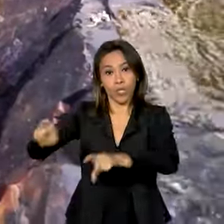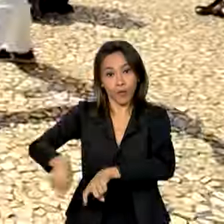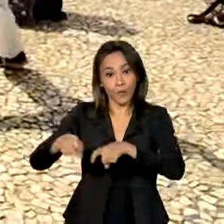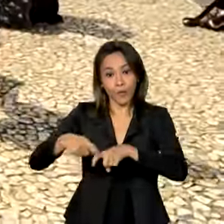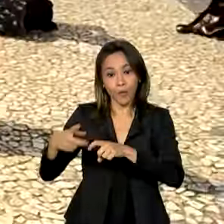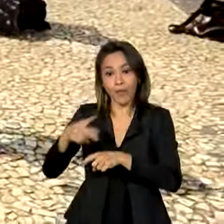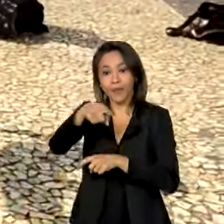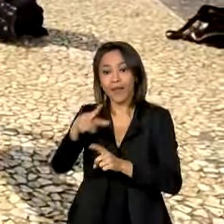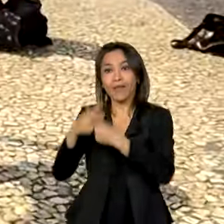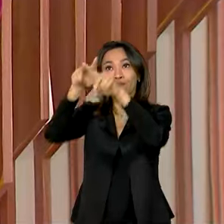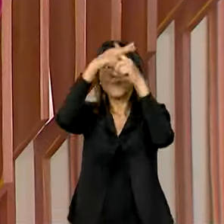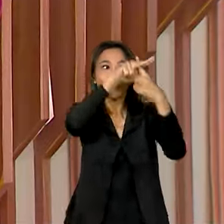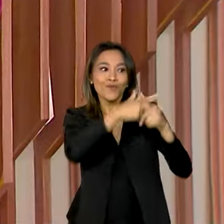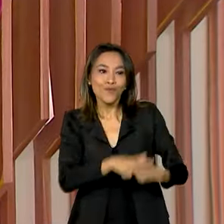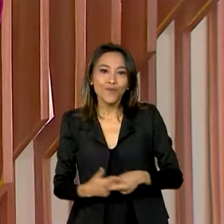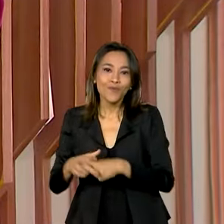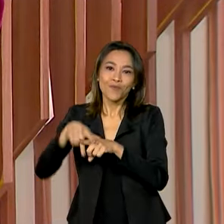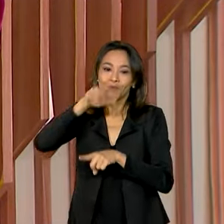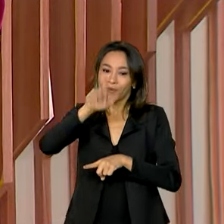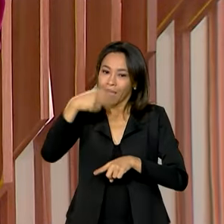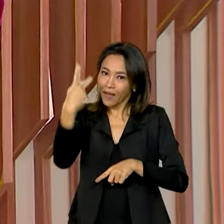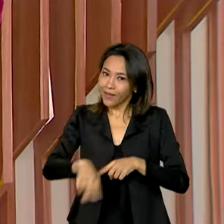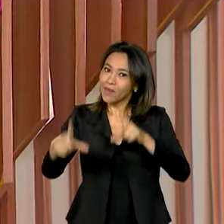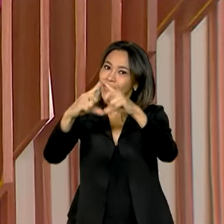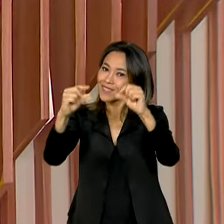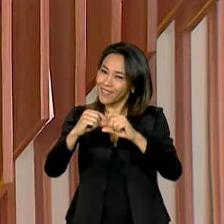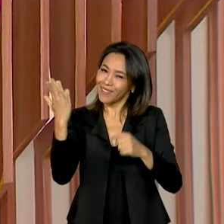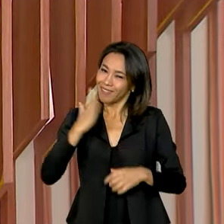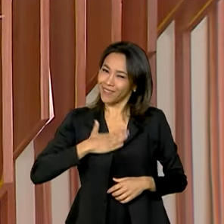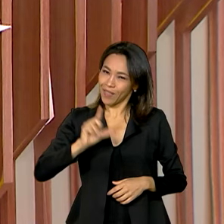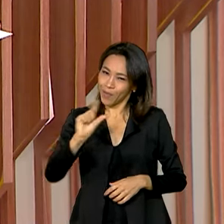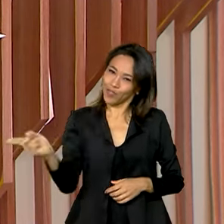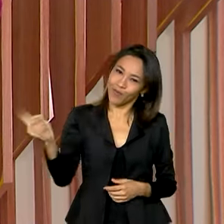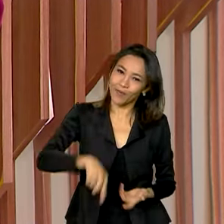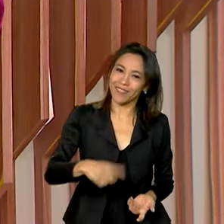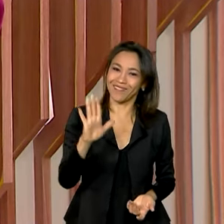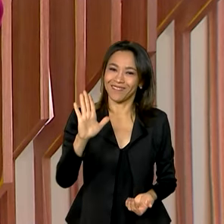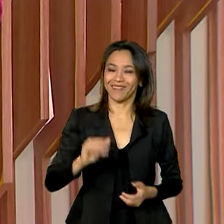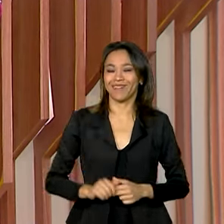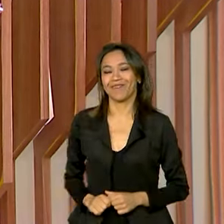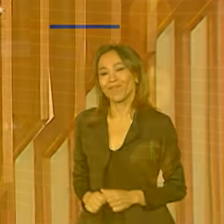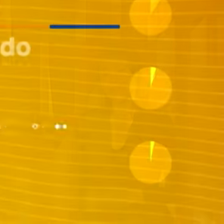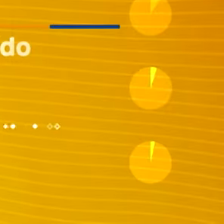restauração da Praça dos Três Poderes em Brasília. A gente volta em instantes.